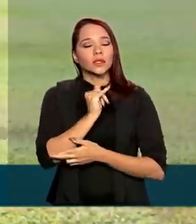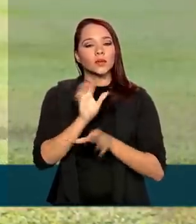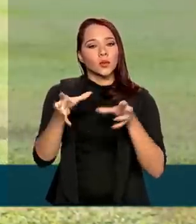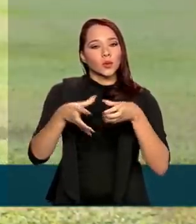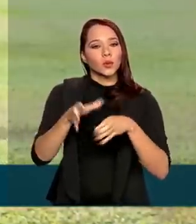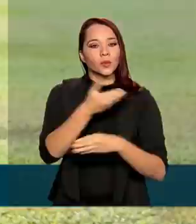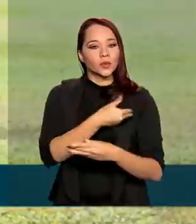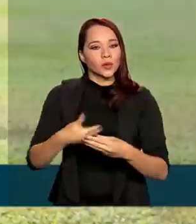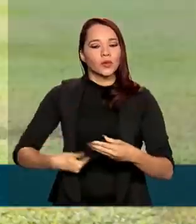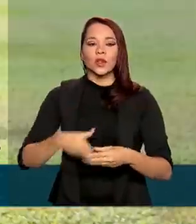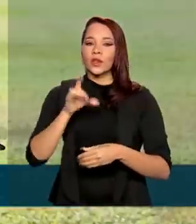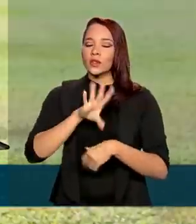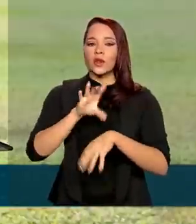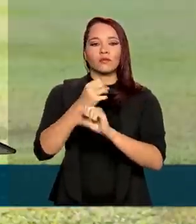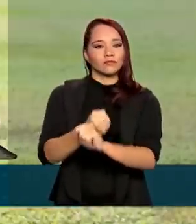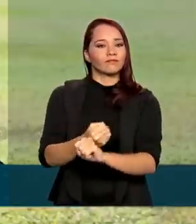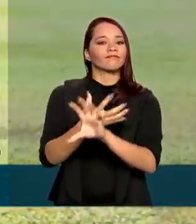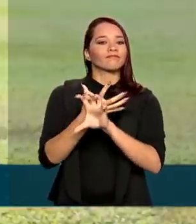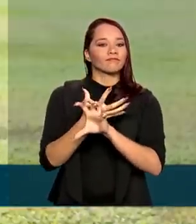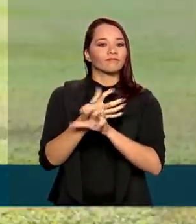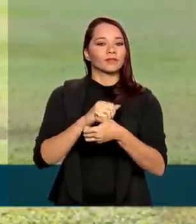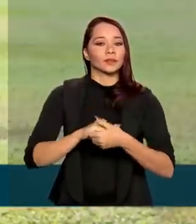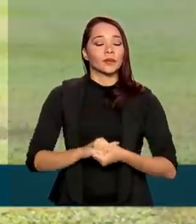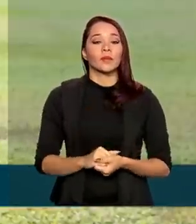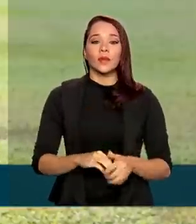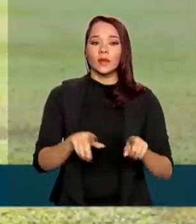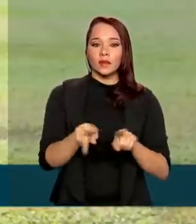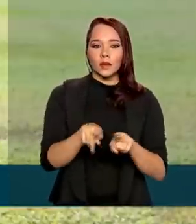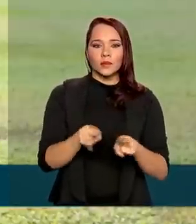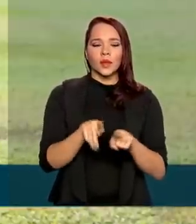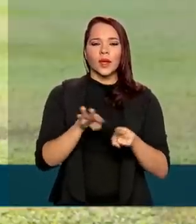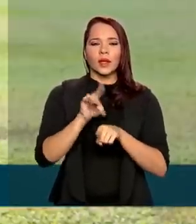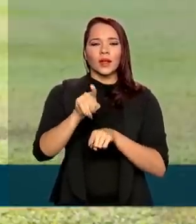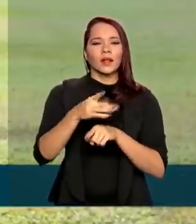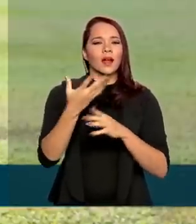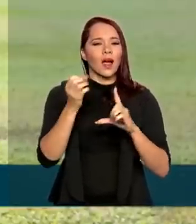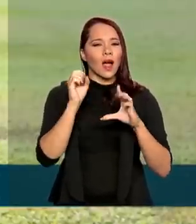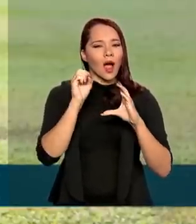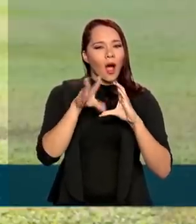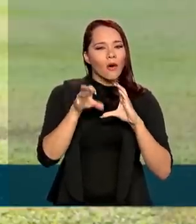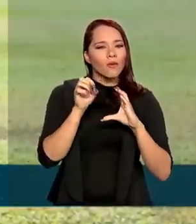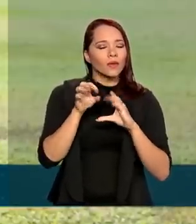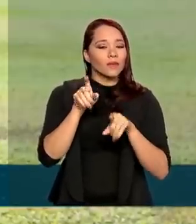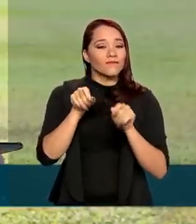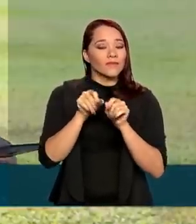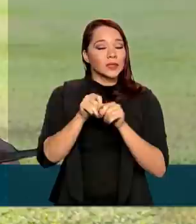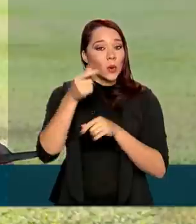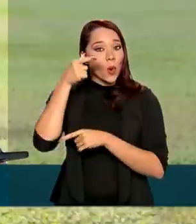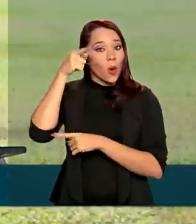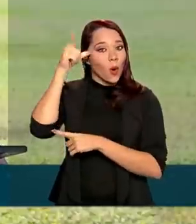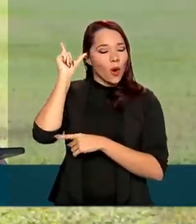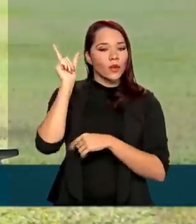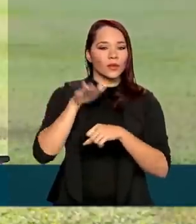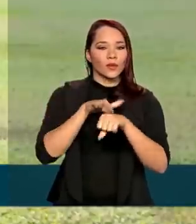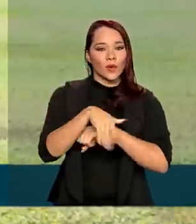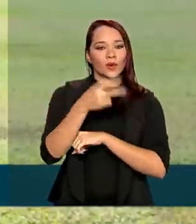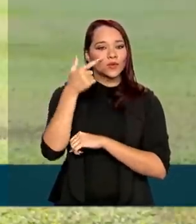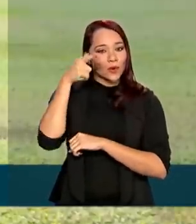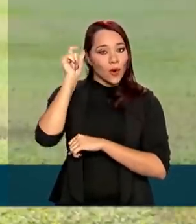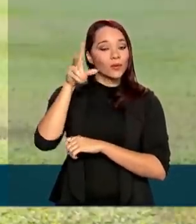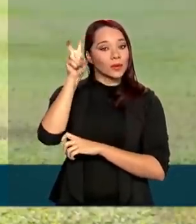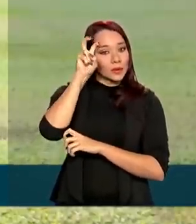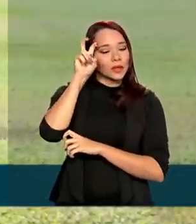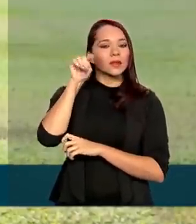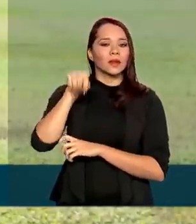a equipe de governo só por videoconferência. E também aquela transmissão que ele faz semanalmente, ontem, na noite de ontem, quinta-feira,